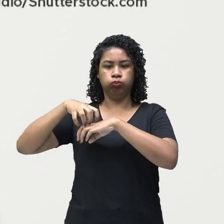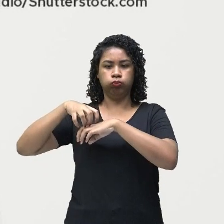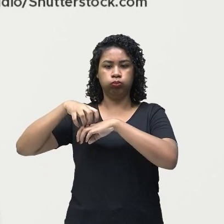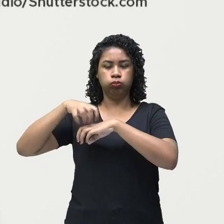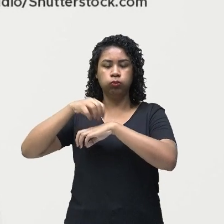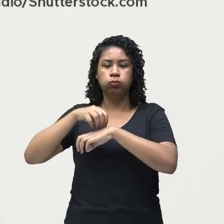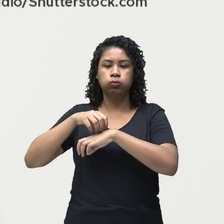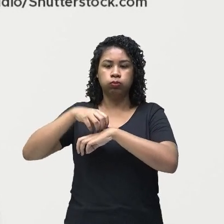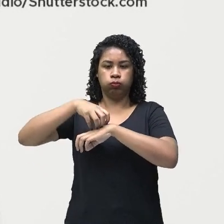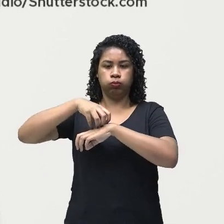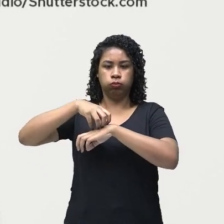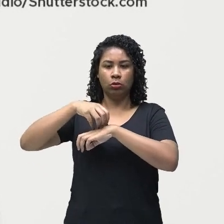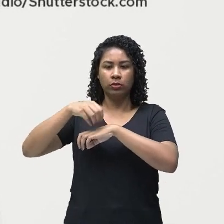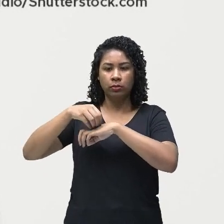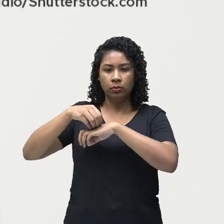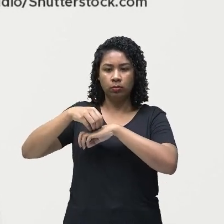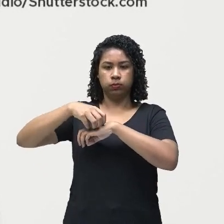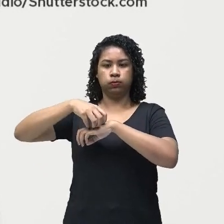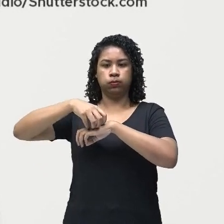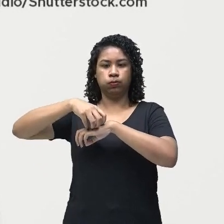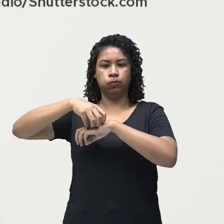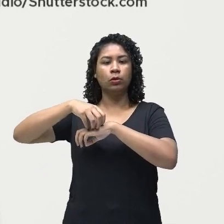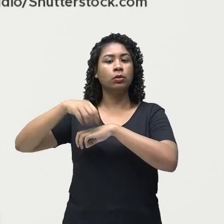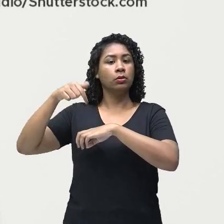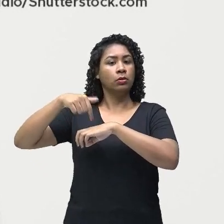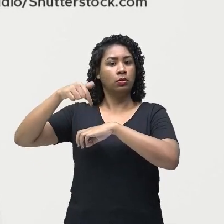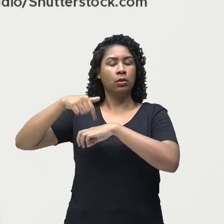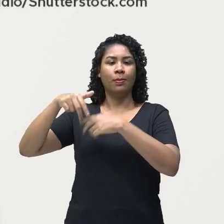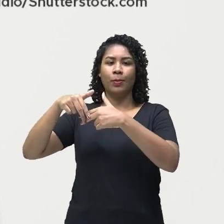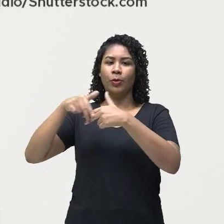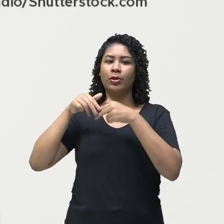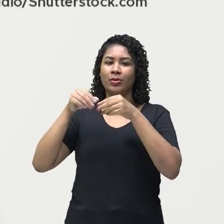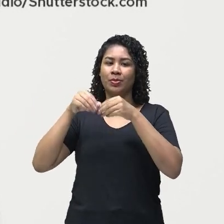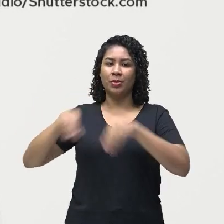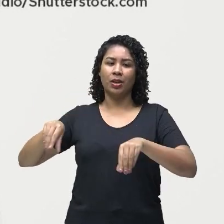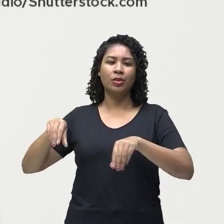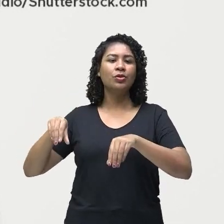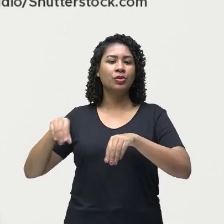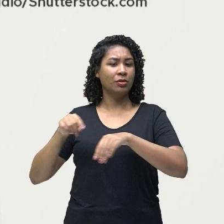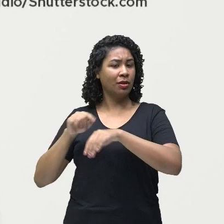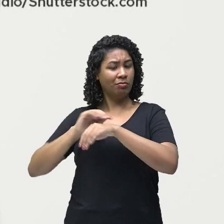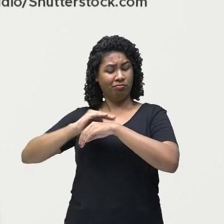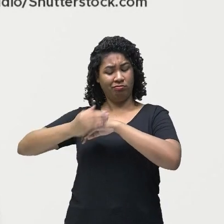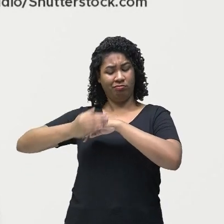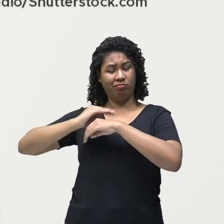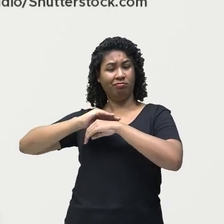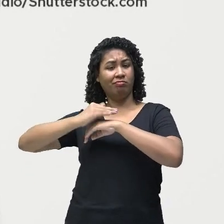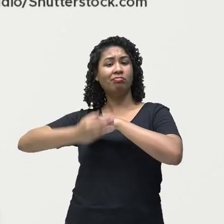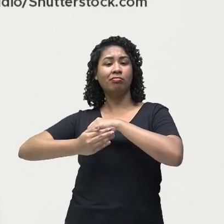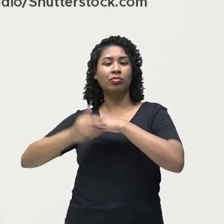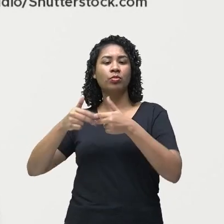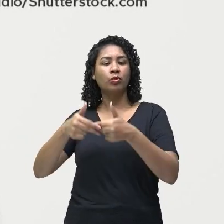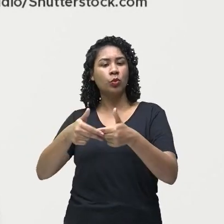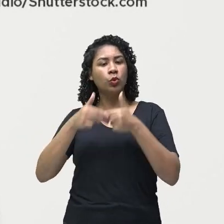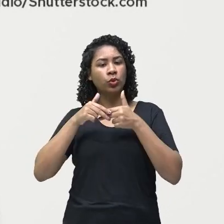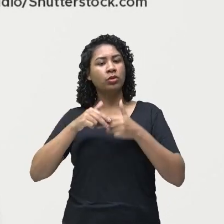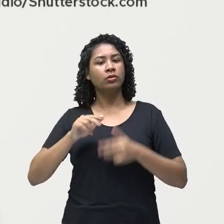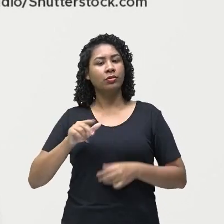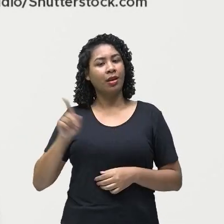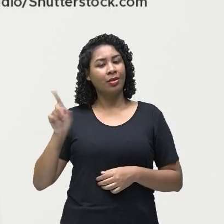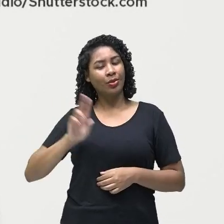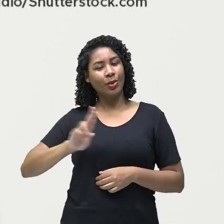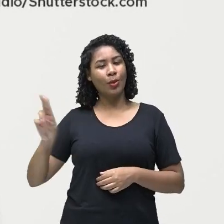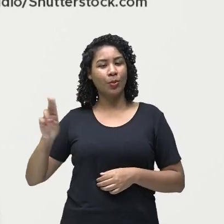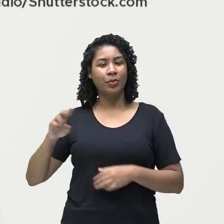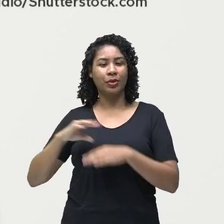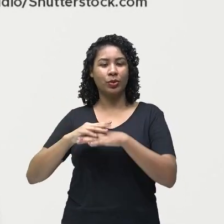Então, as bactérias atacam aí o cérebro, atacam essas meninges e é por isso que o nome da doença é